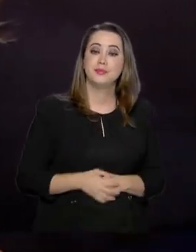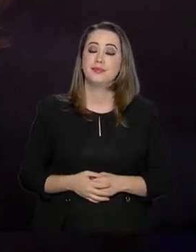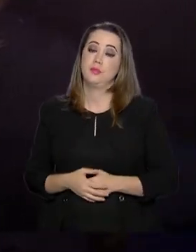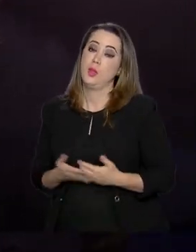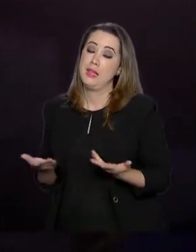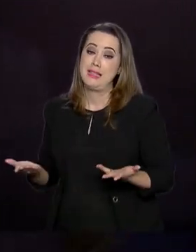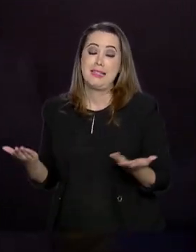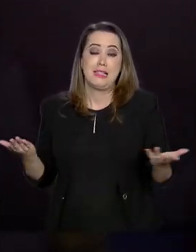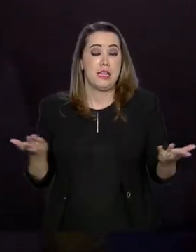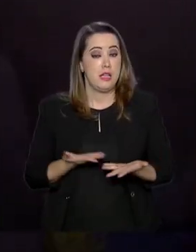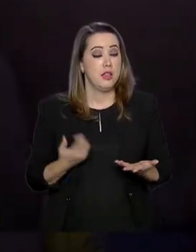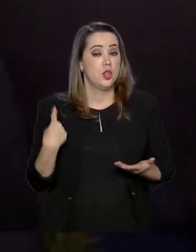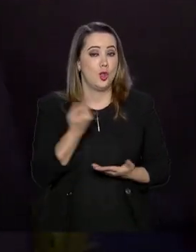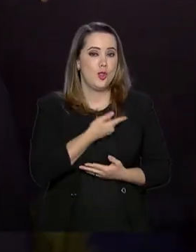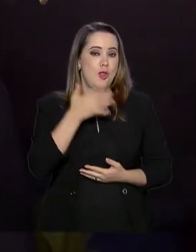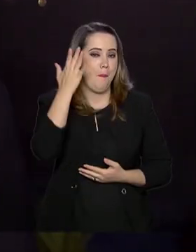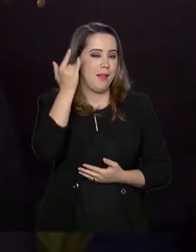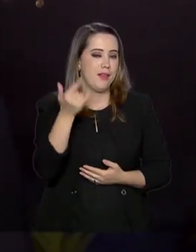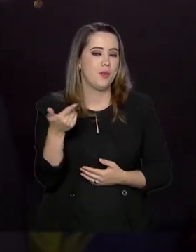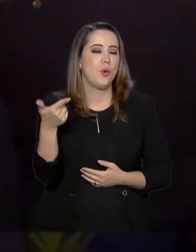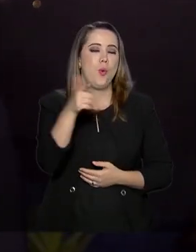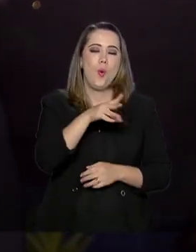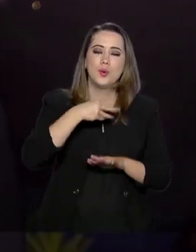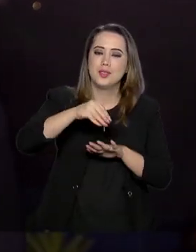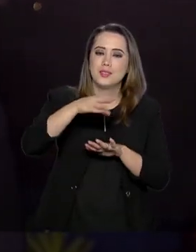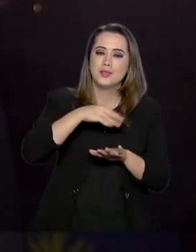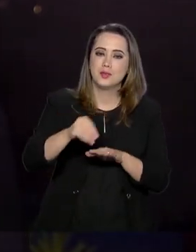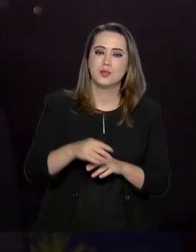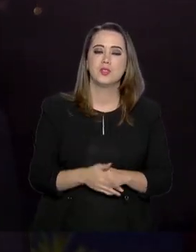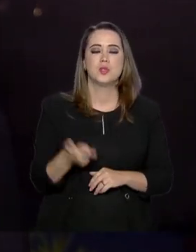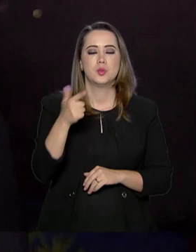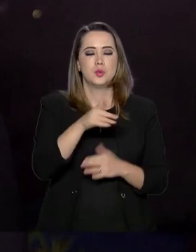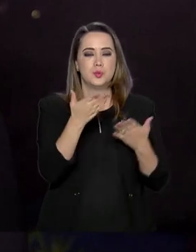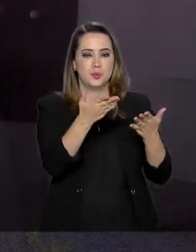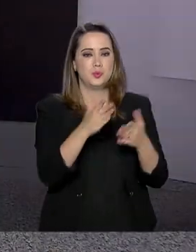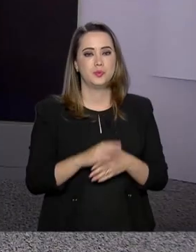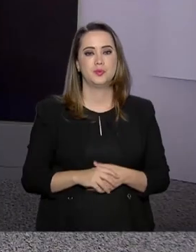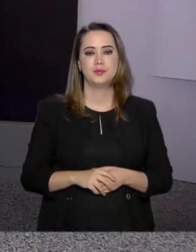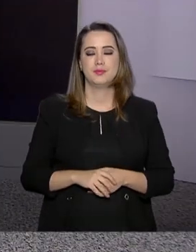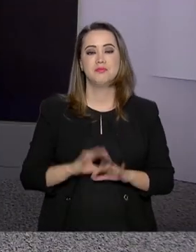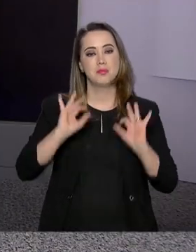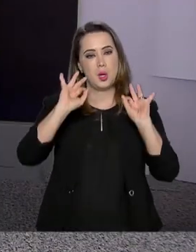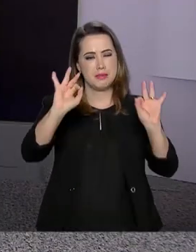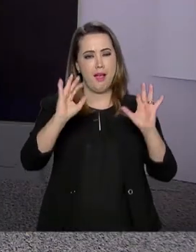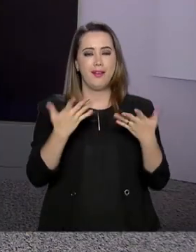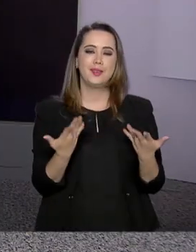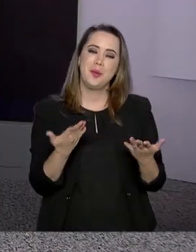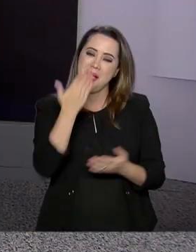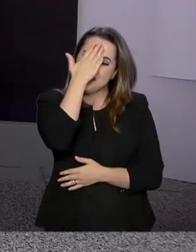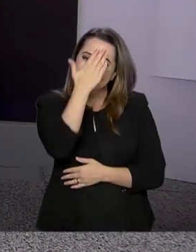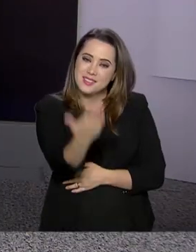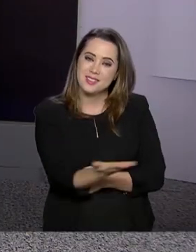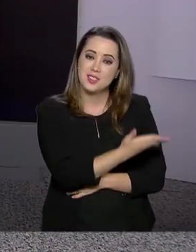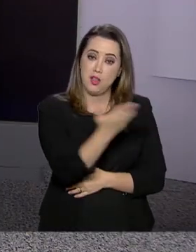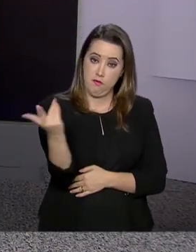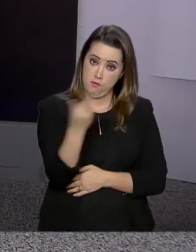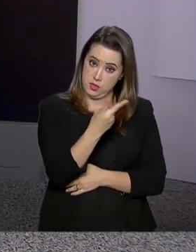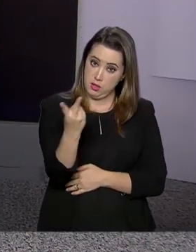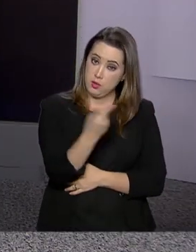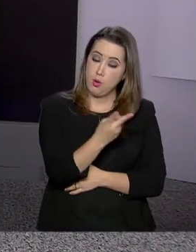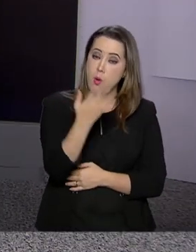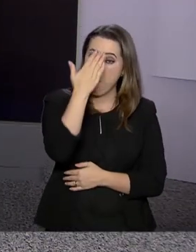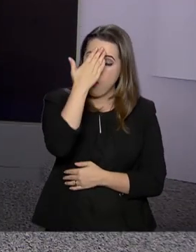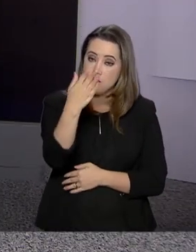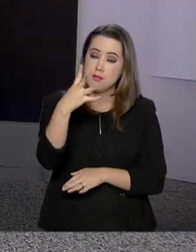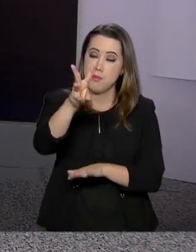E, Roberto, a gente volta amanhã com mais informações. Volto com você no estúdio. Tá certo, Gabriela, agradeço a você e ao ministro Marcos